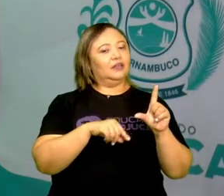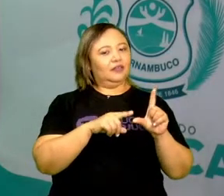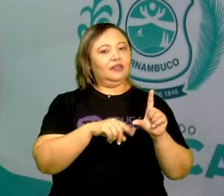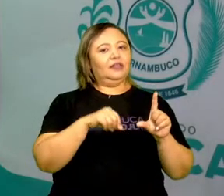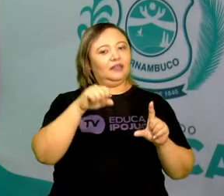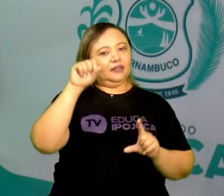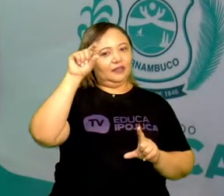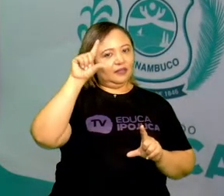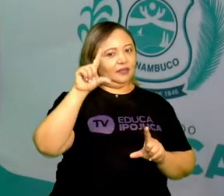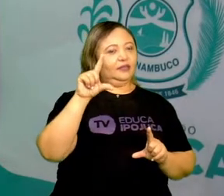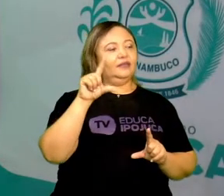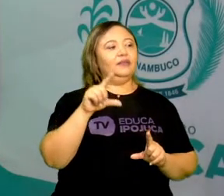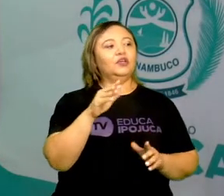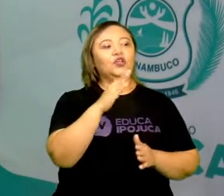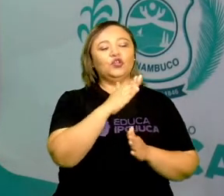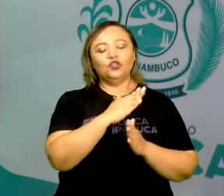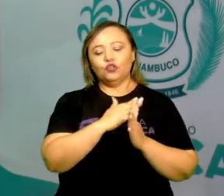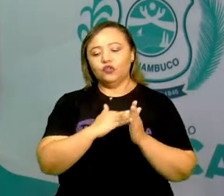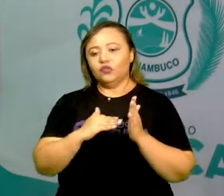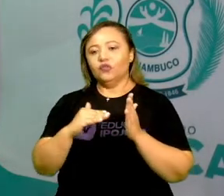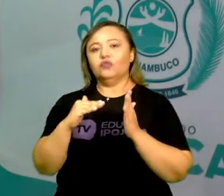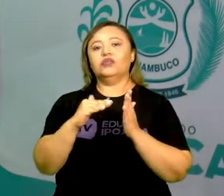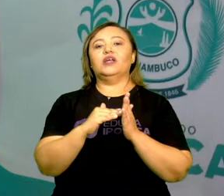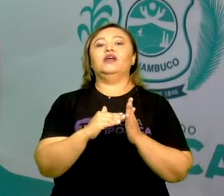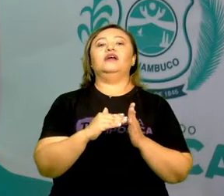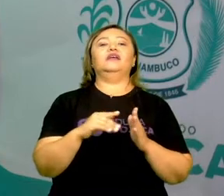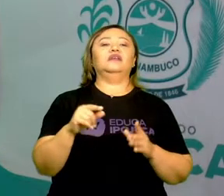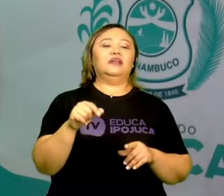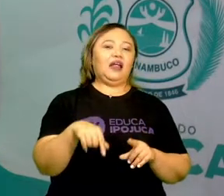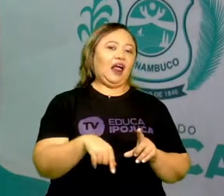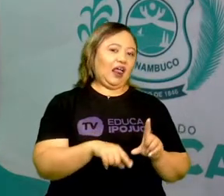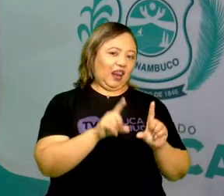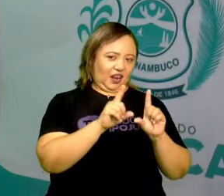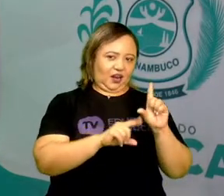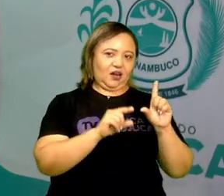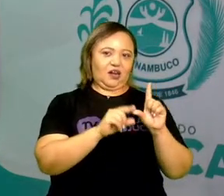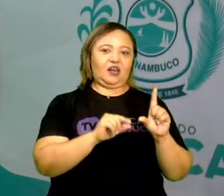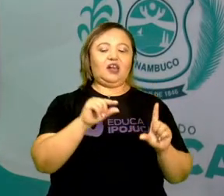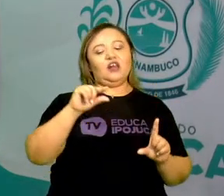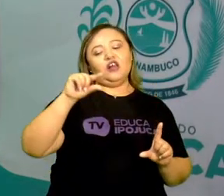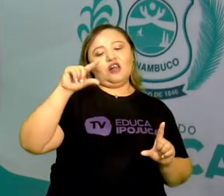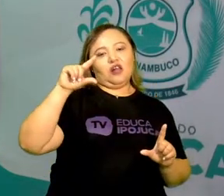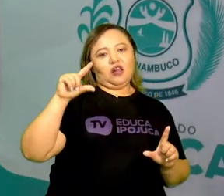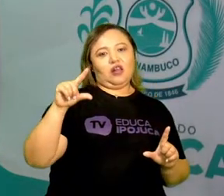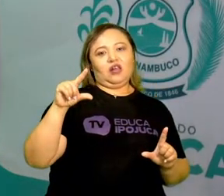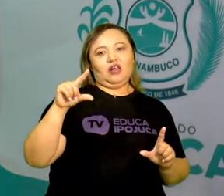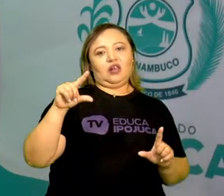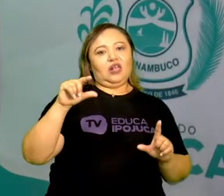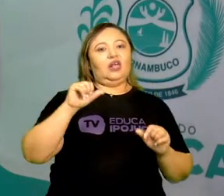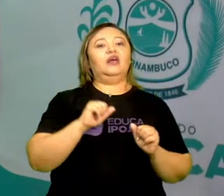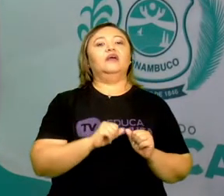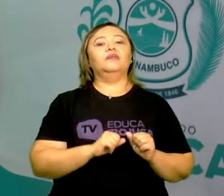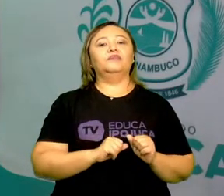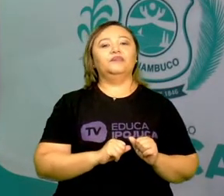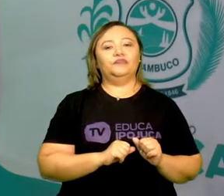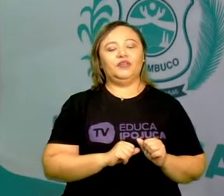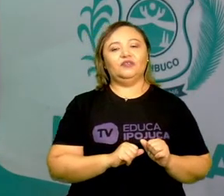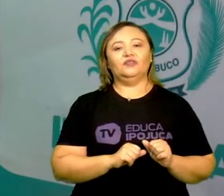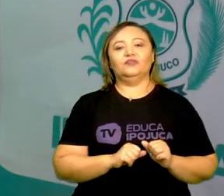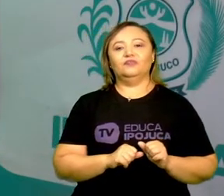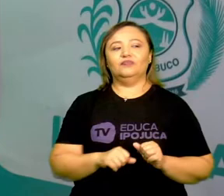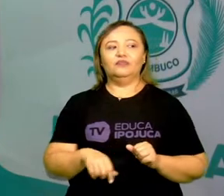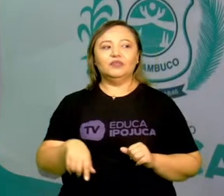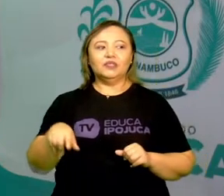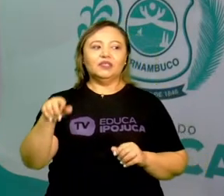todas elas, no início, a letra está posta de forma maiúscula.